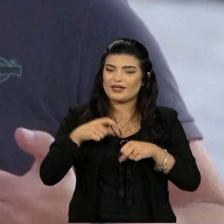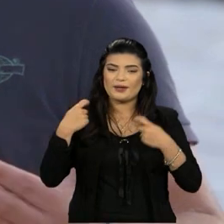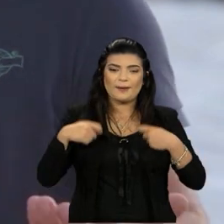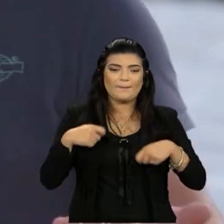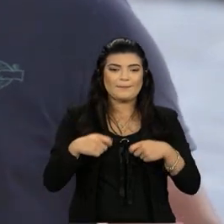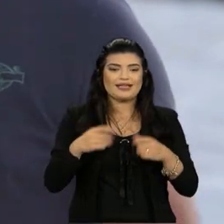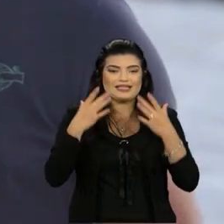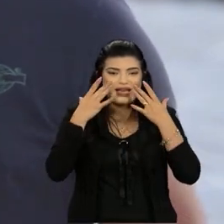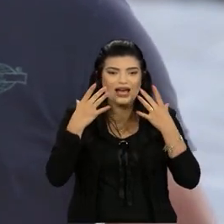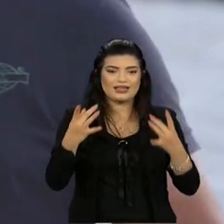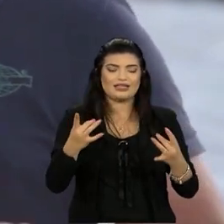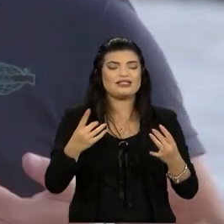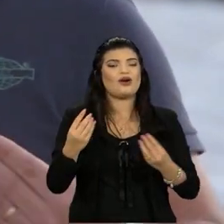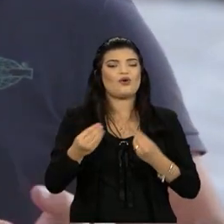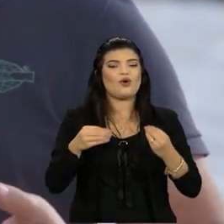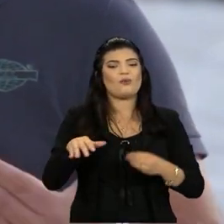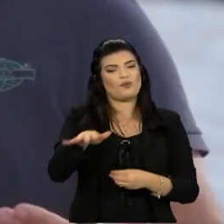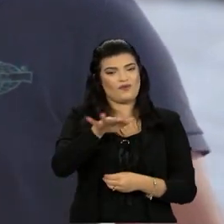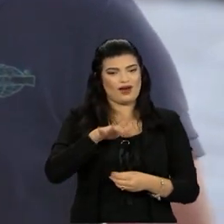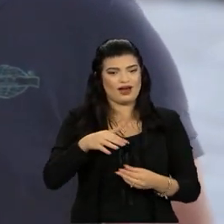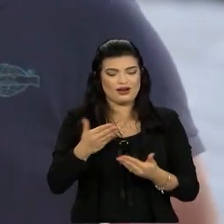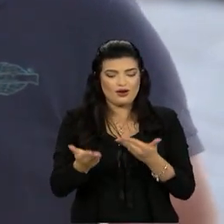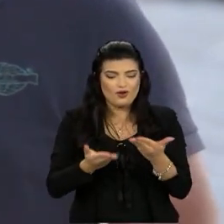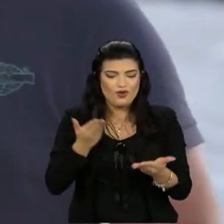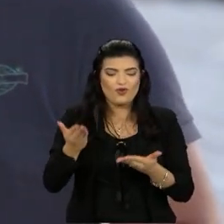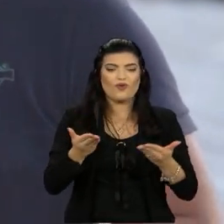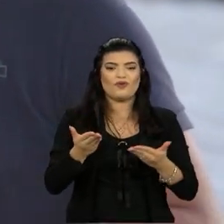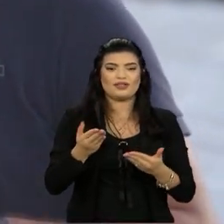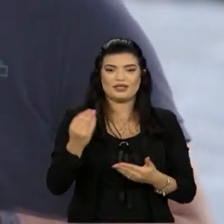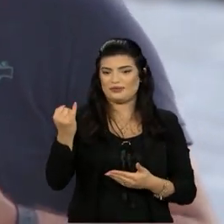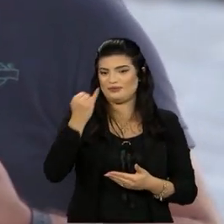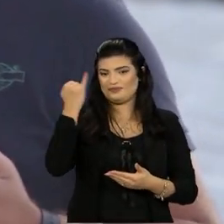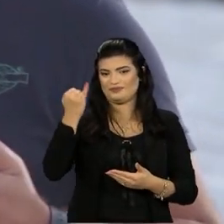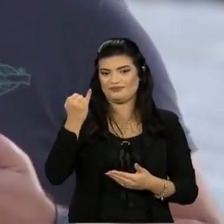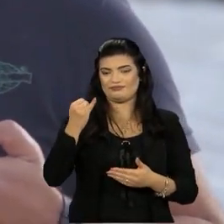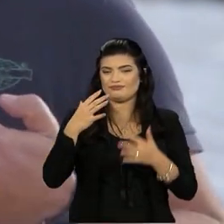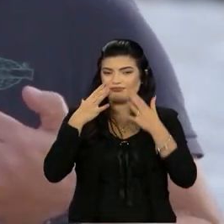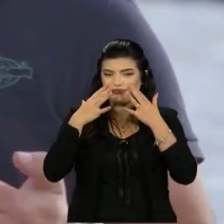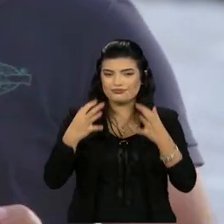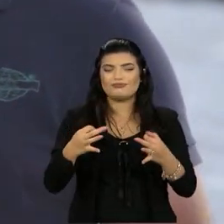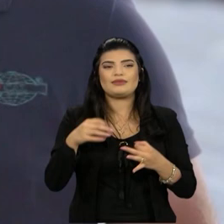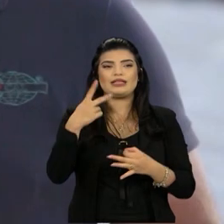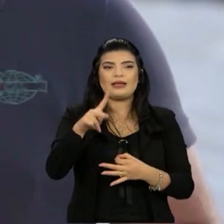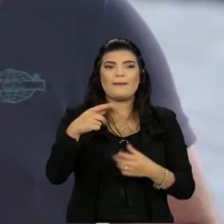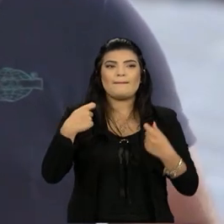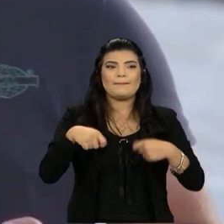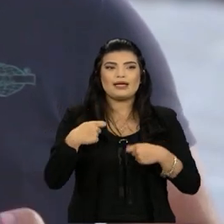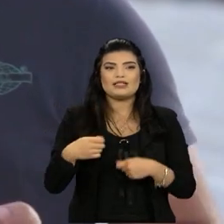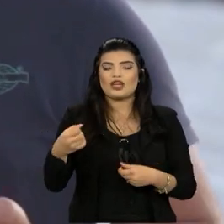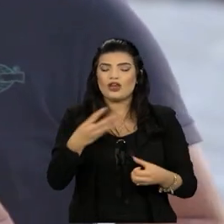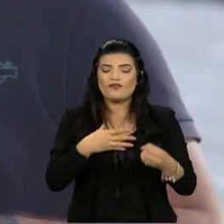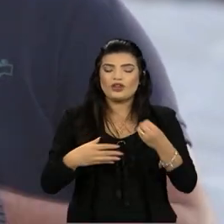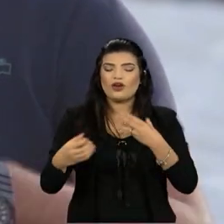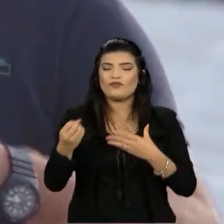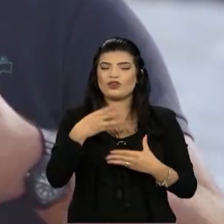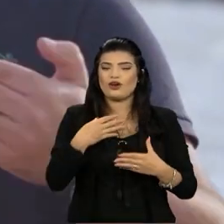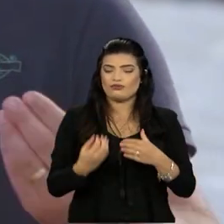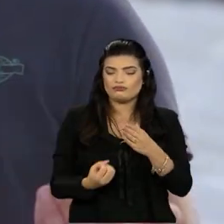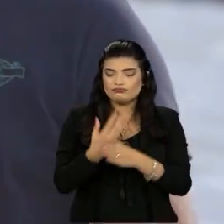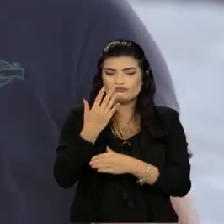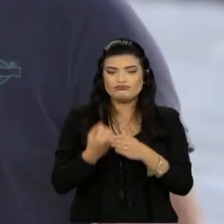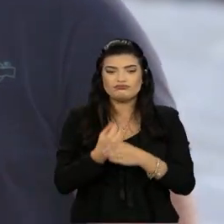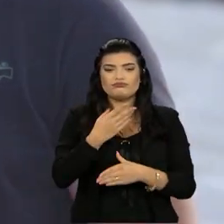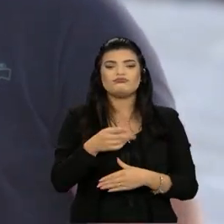às cultivares que eles vão optar para realizar o cultivo. Estarem atentos às novas cultivares que estão chegando, com maior